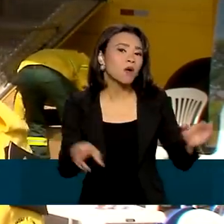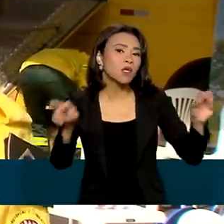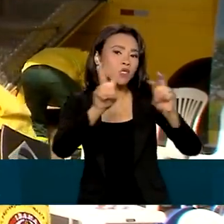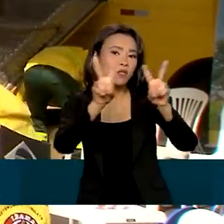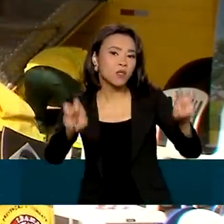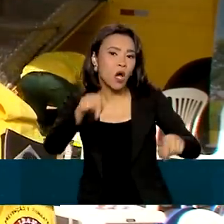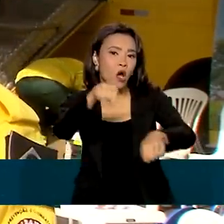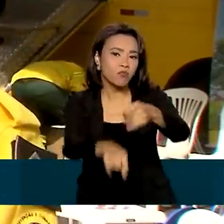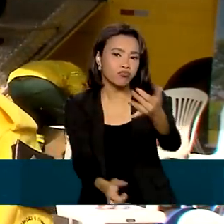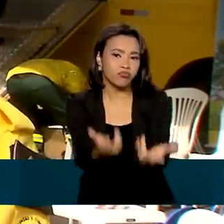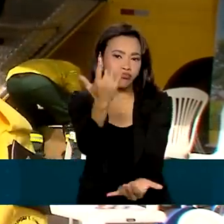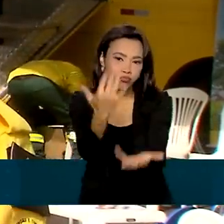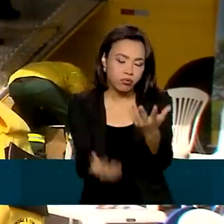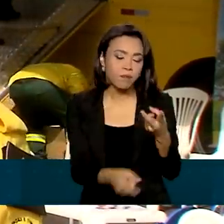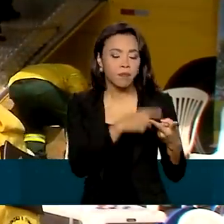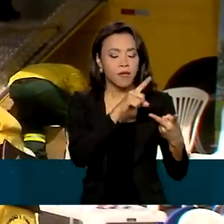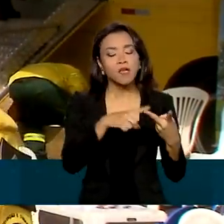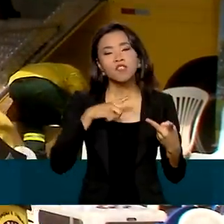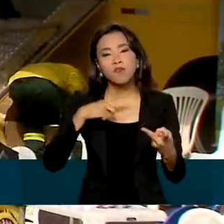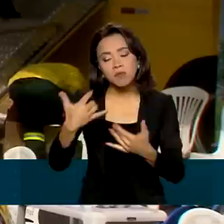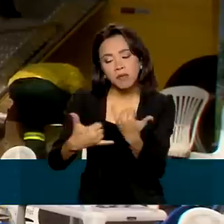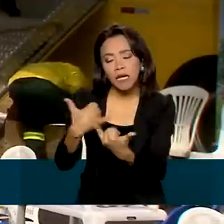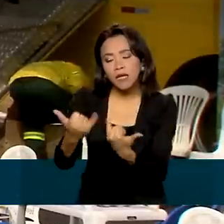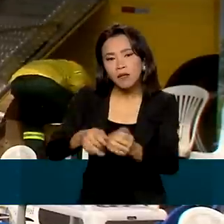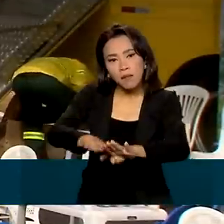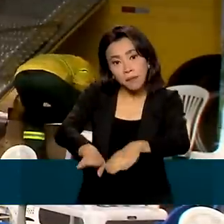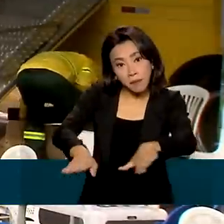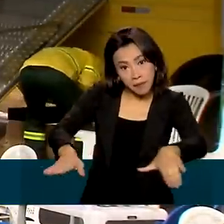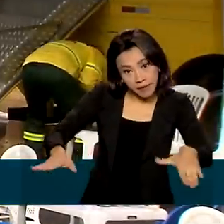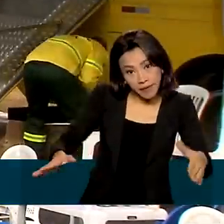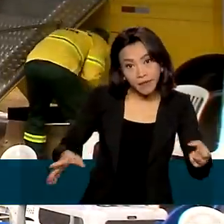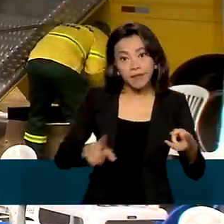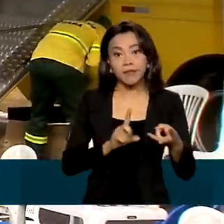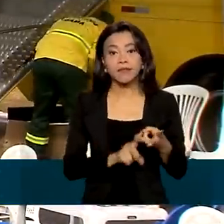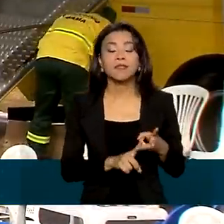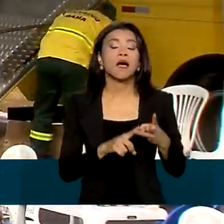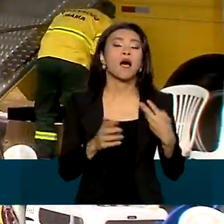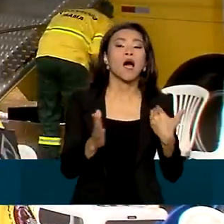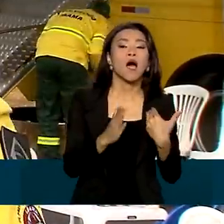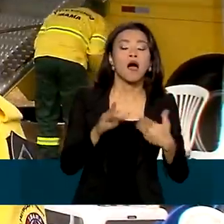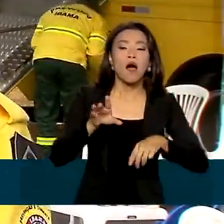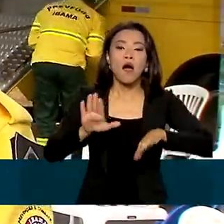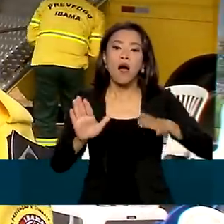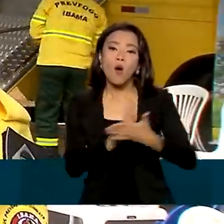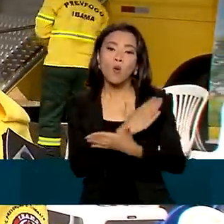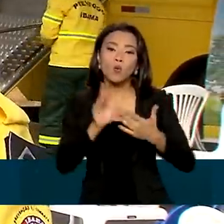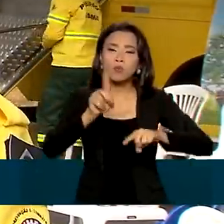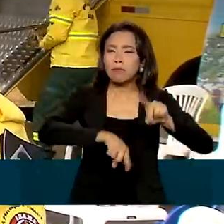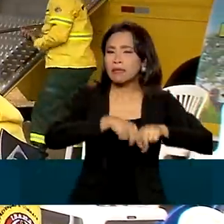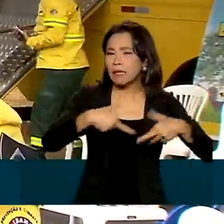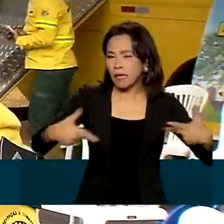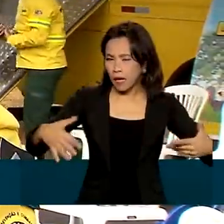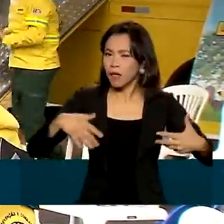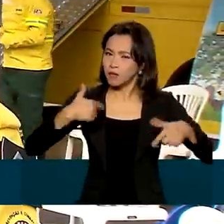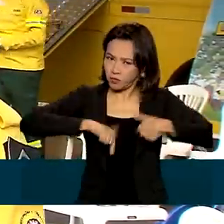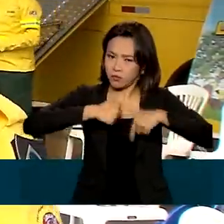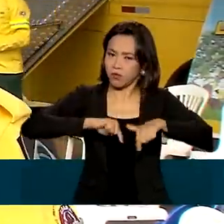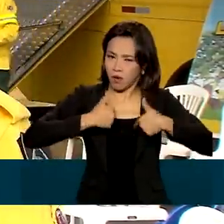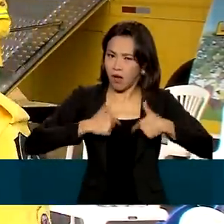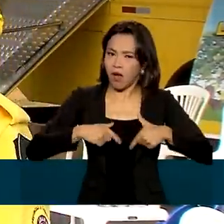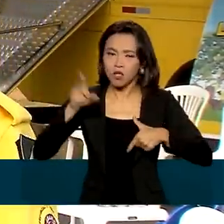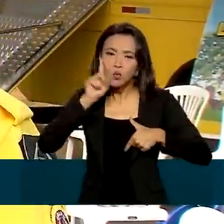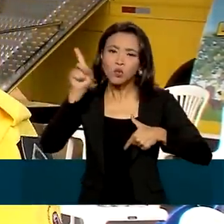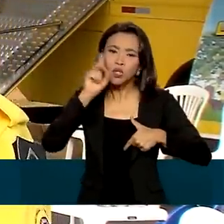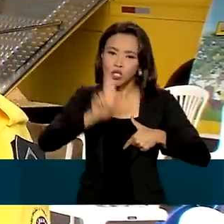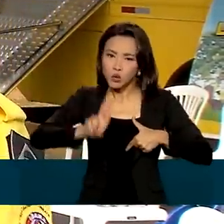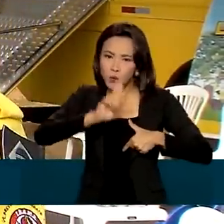combates. Jogos educativos para as crianças, alguns materiais de combate que a gente usa no dia a dia, então para